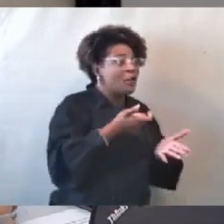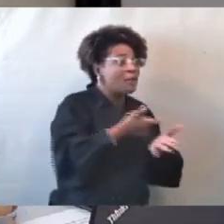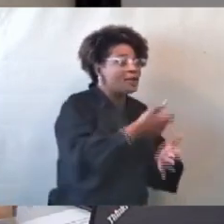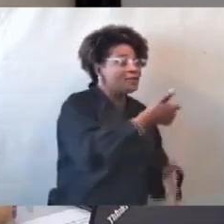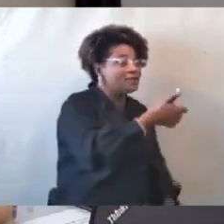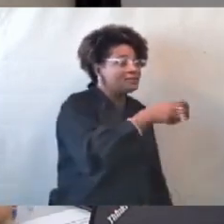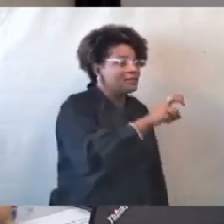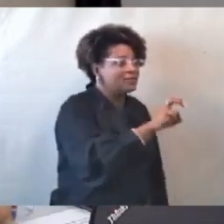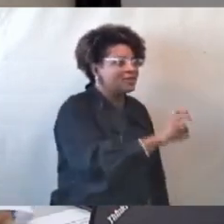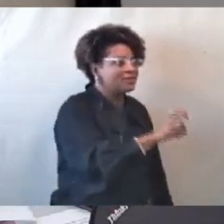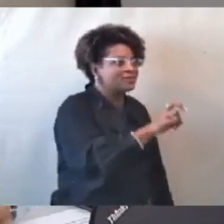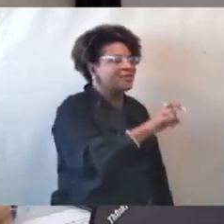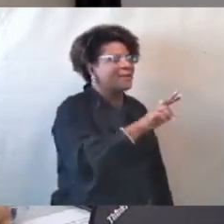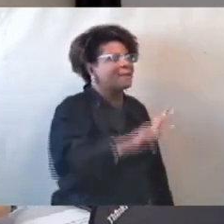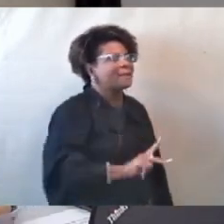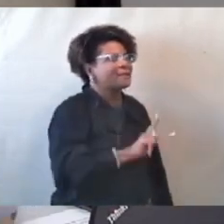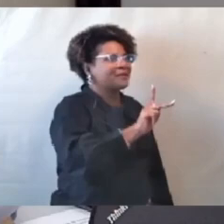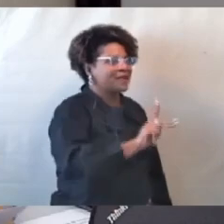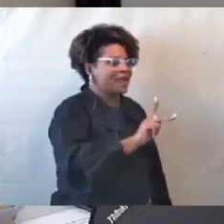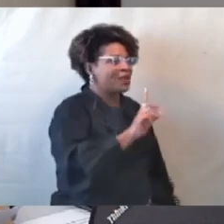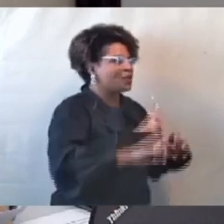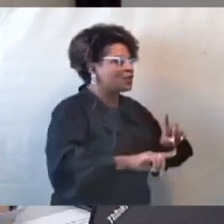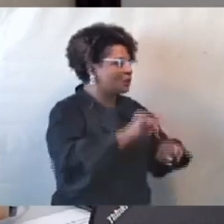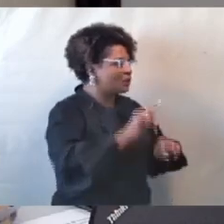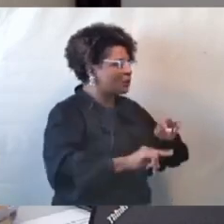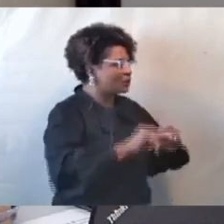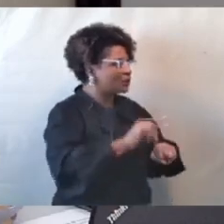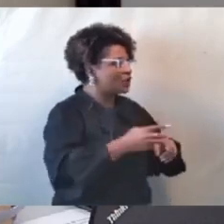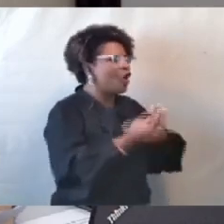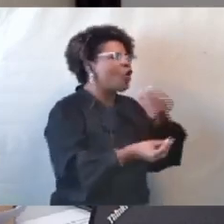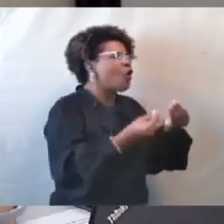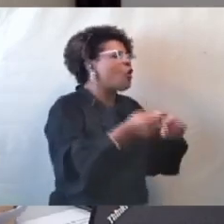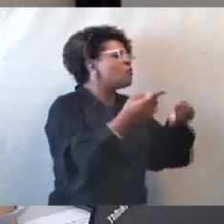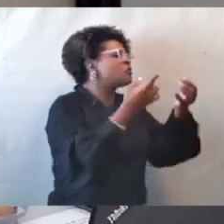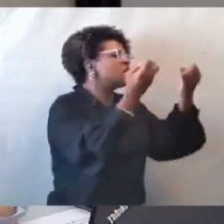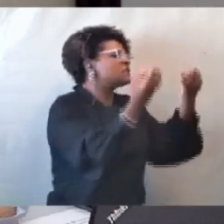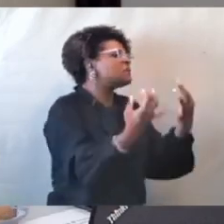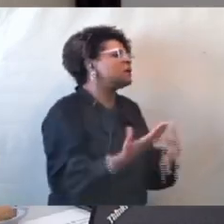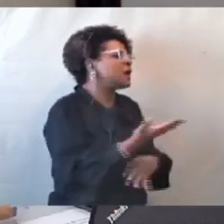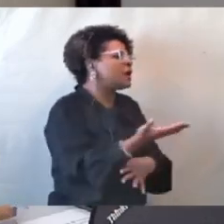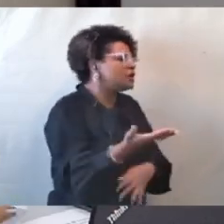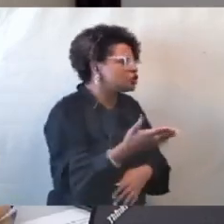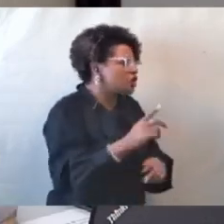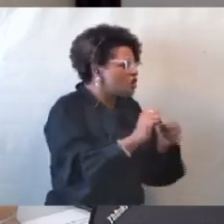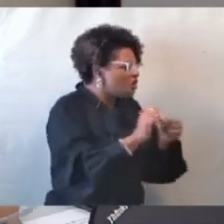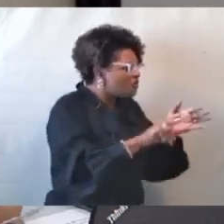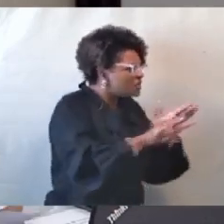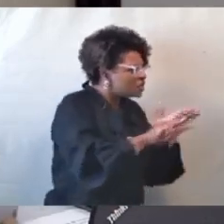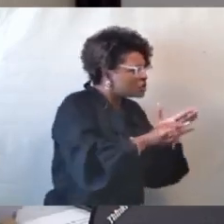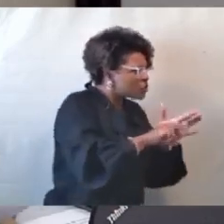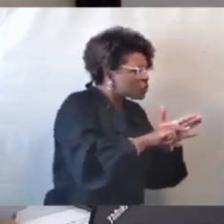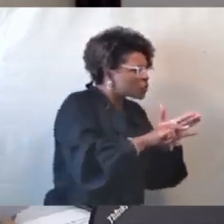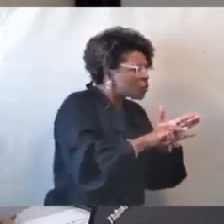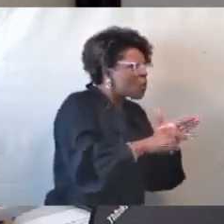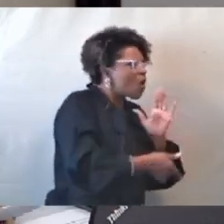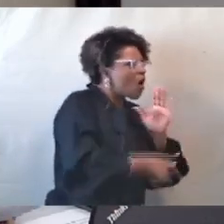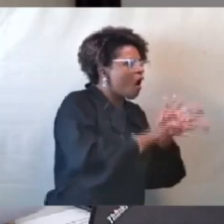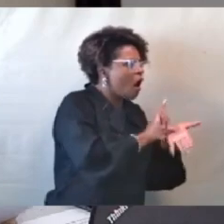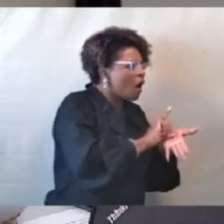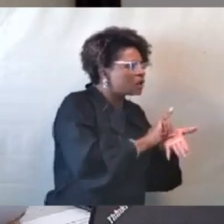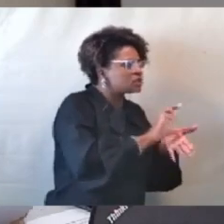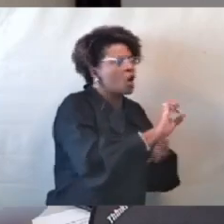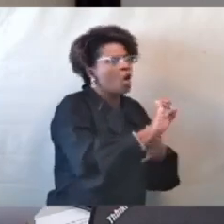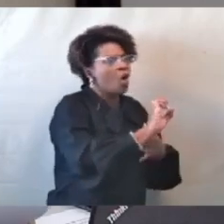eficácia comprovada. Como que vocês justificam isso? Foi feito algum estudo complementar? Ou os trabalhos da UFMG que custaram